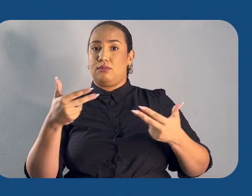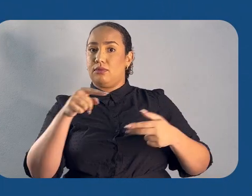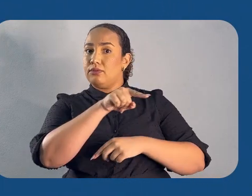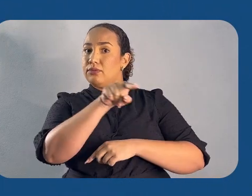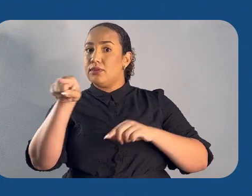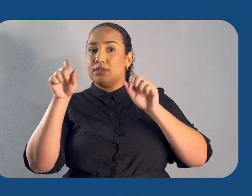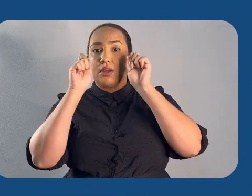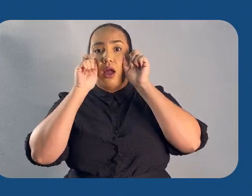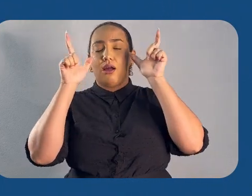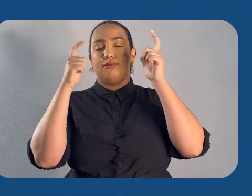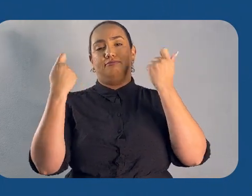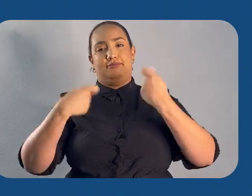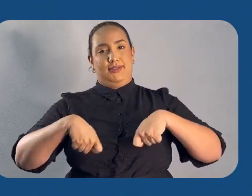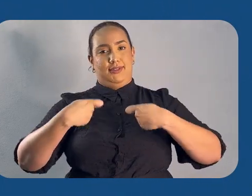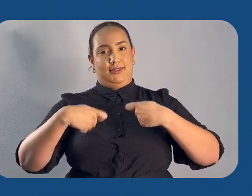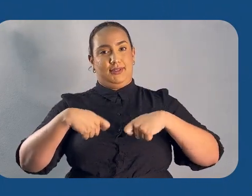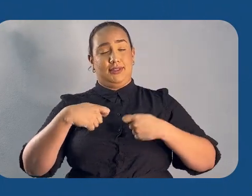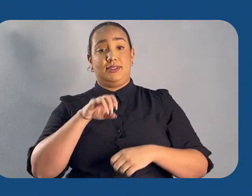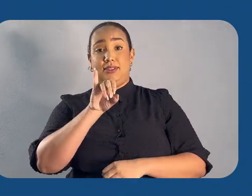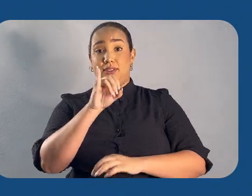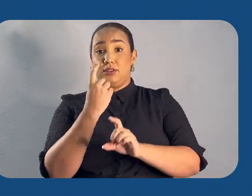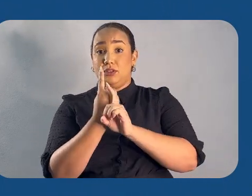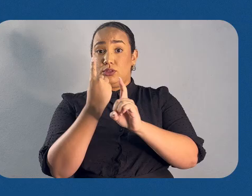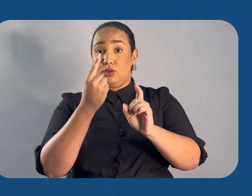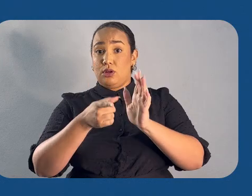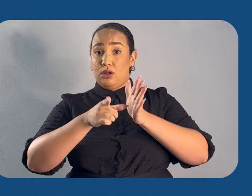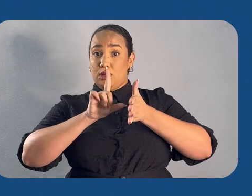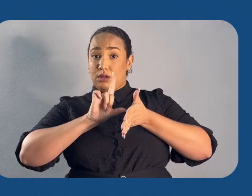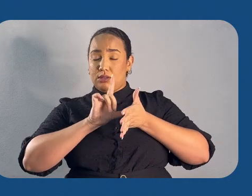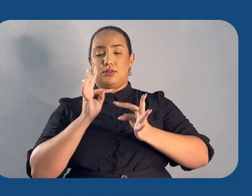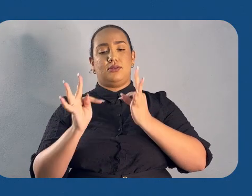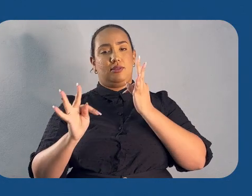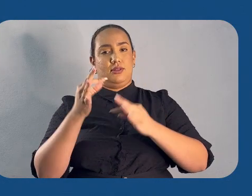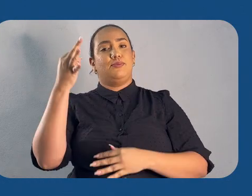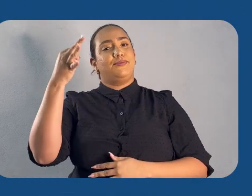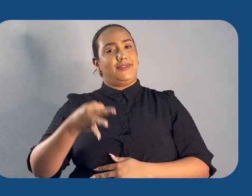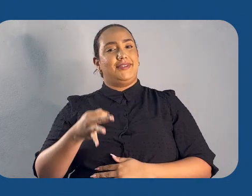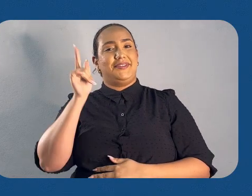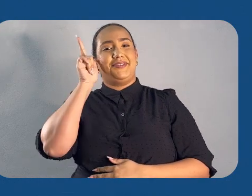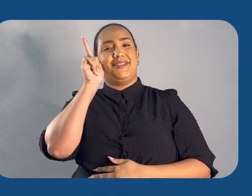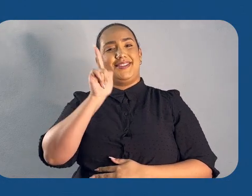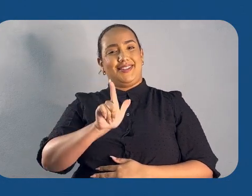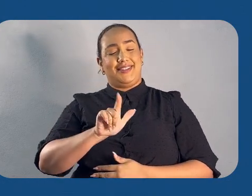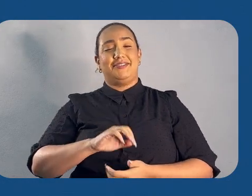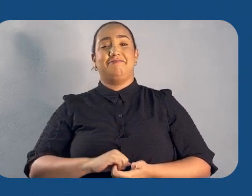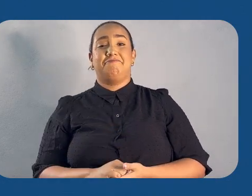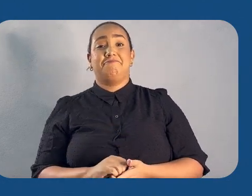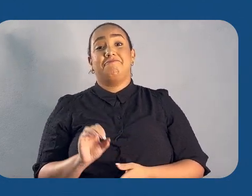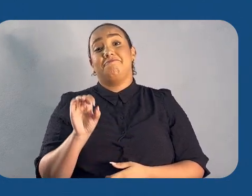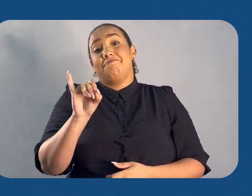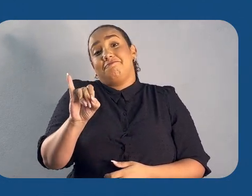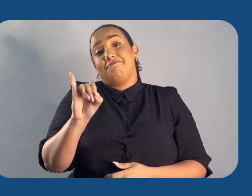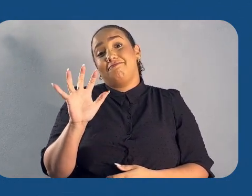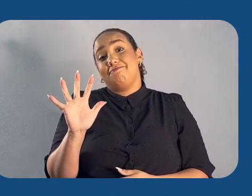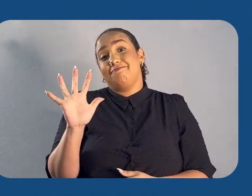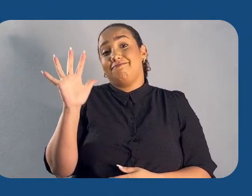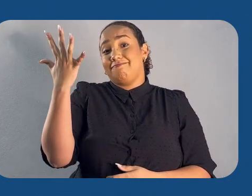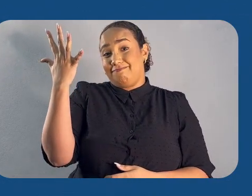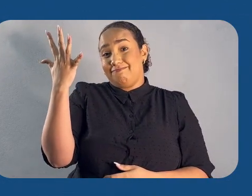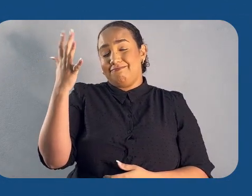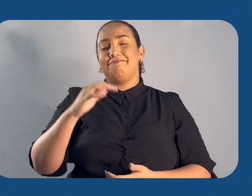sua atenção Com o diagnóstico precoce, as chances de cura podem chegar a 80% Que sim!